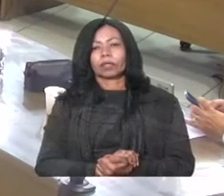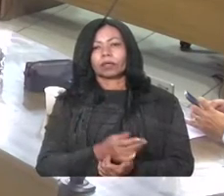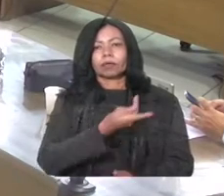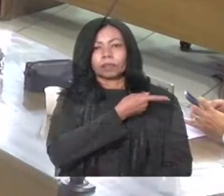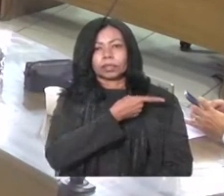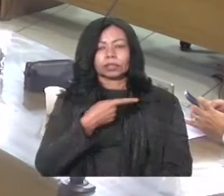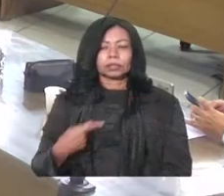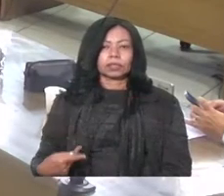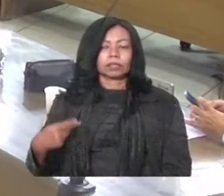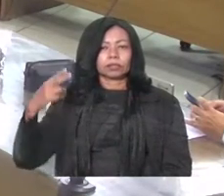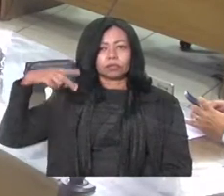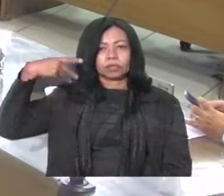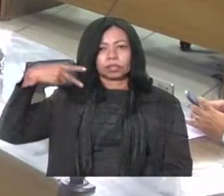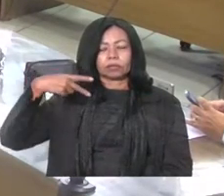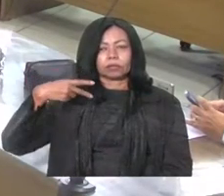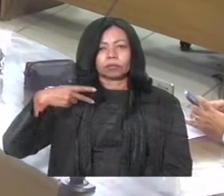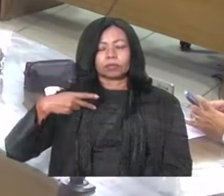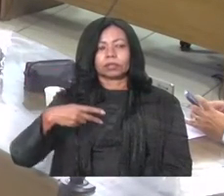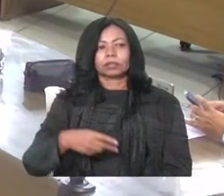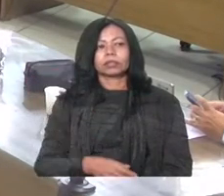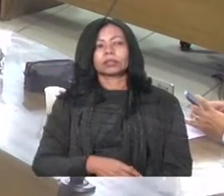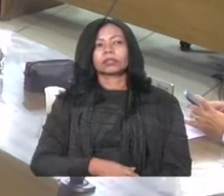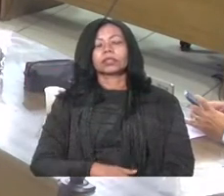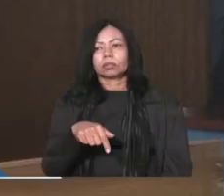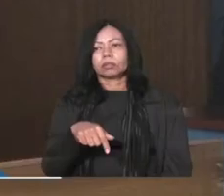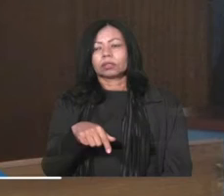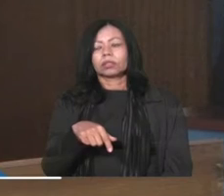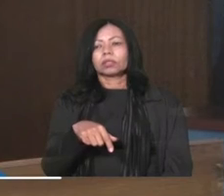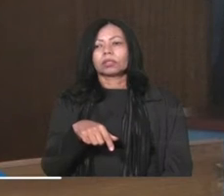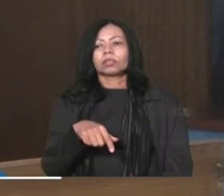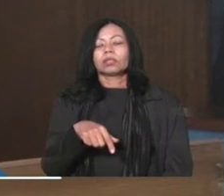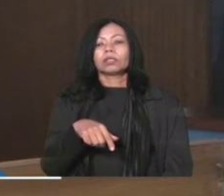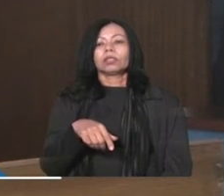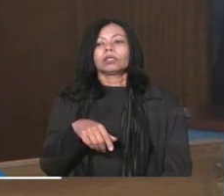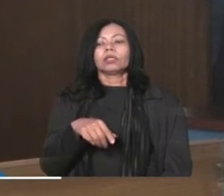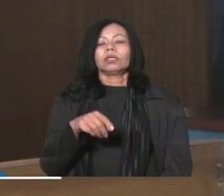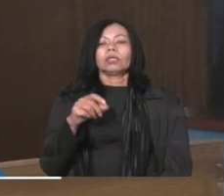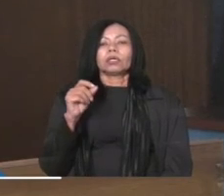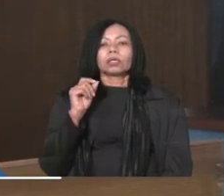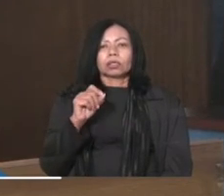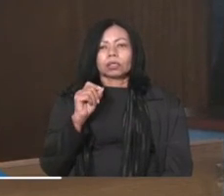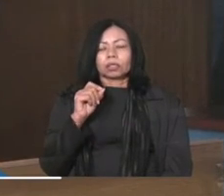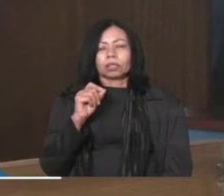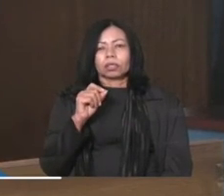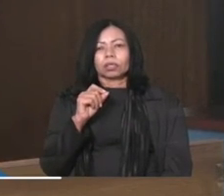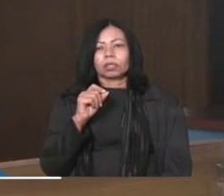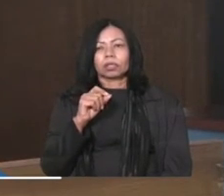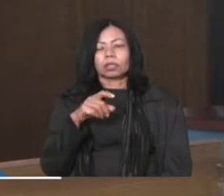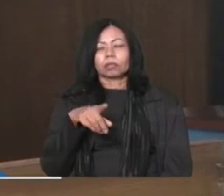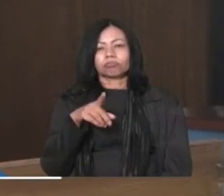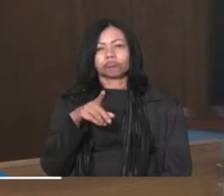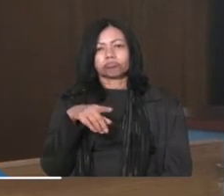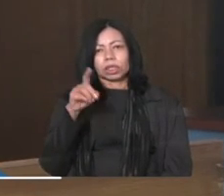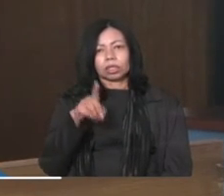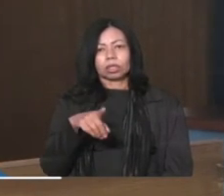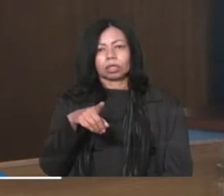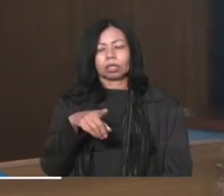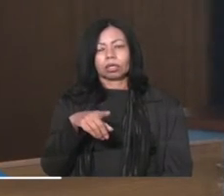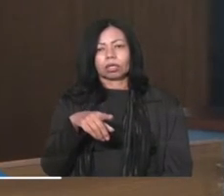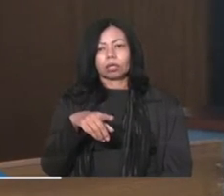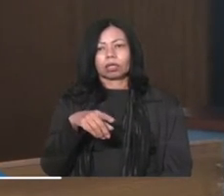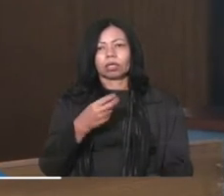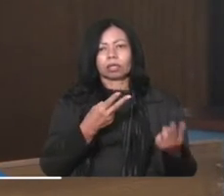Afonso e o seu nome ser incluso novamente na SEI, que irá investigar possíveis irregularidades